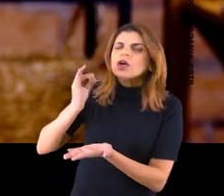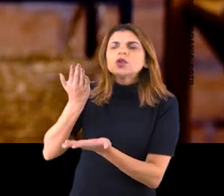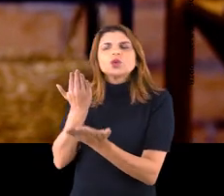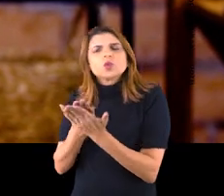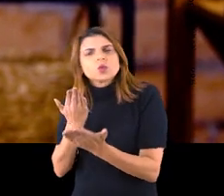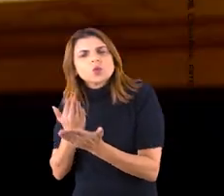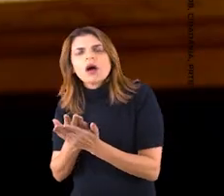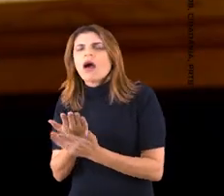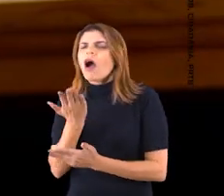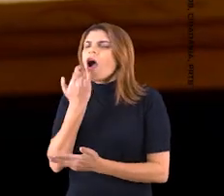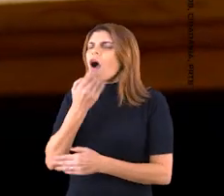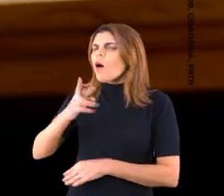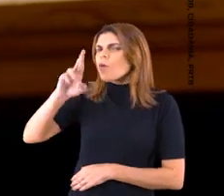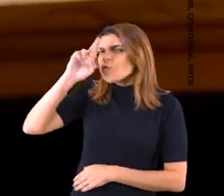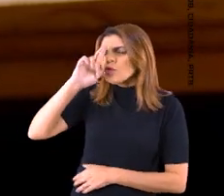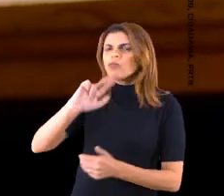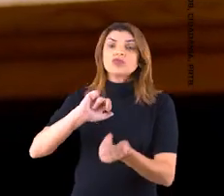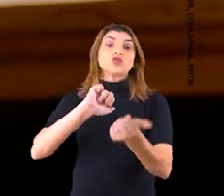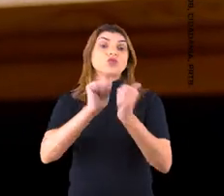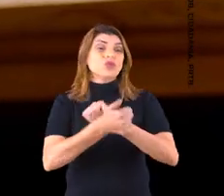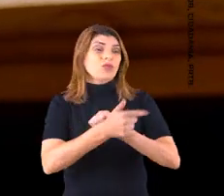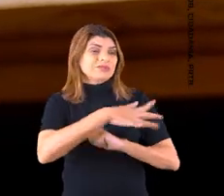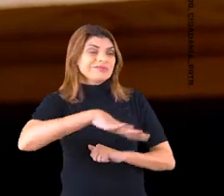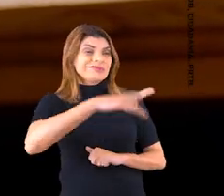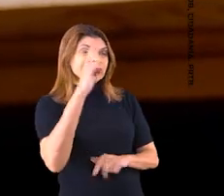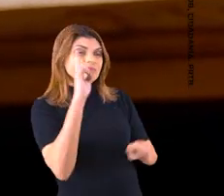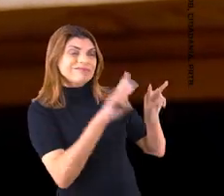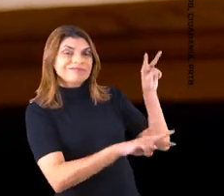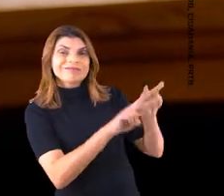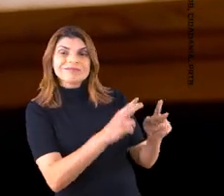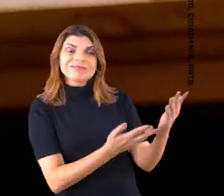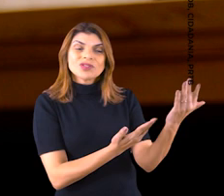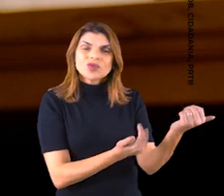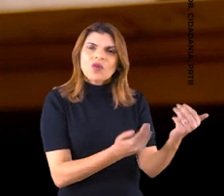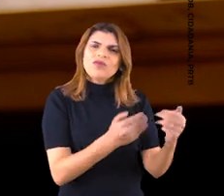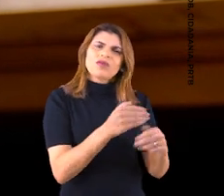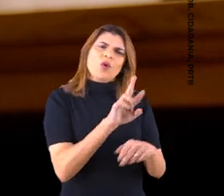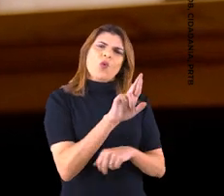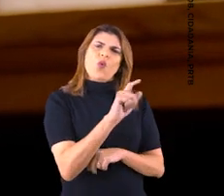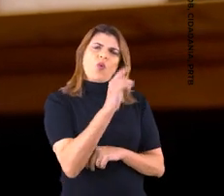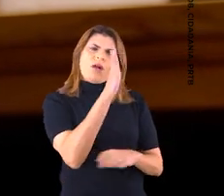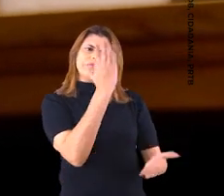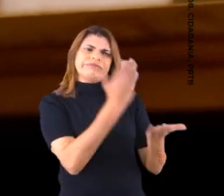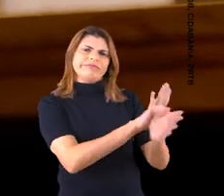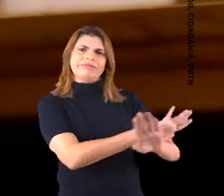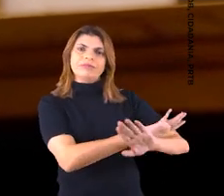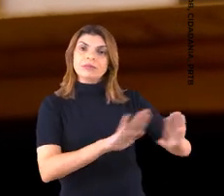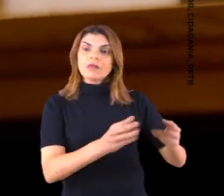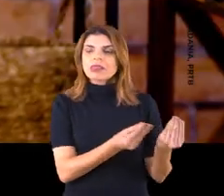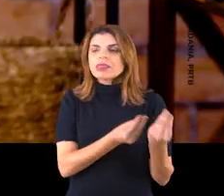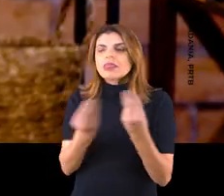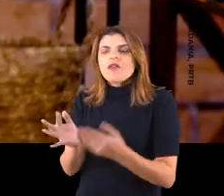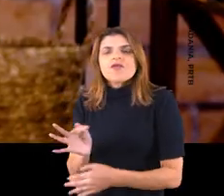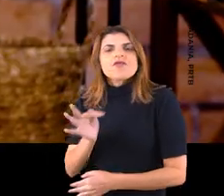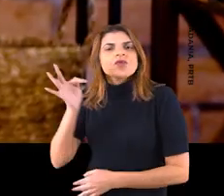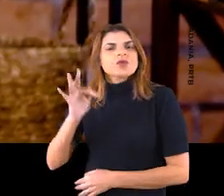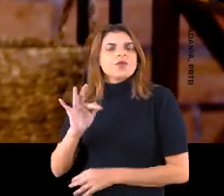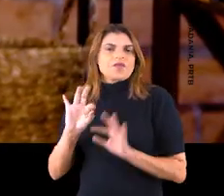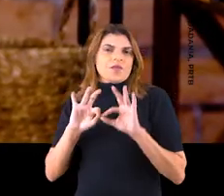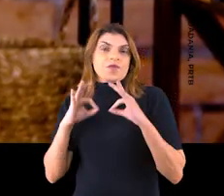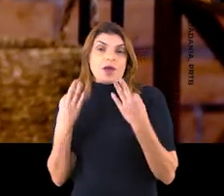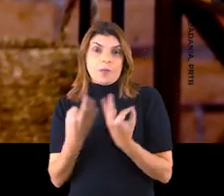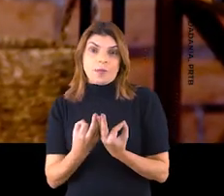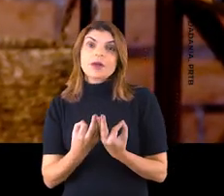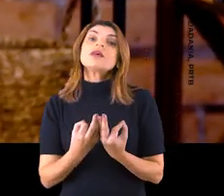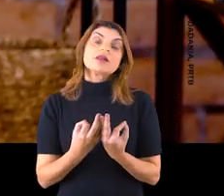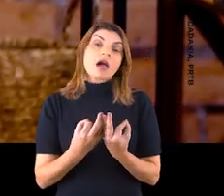estudar e praticar esporte. Quero tirar esse jovem da rua e dar ele condição para que ele possa dar um futuro melhor para sua família. Também é fundamental,